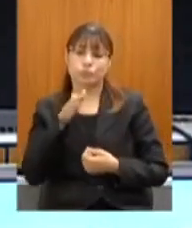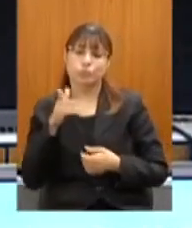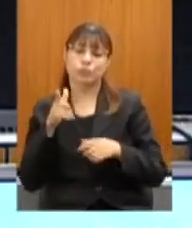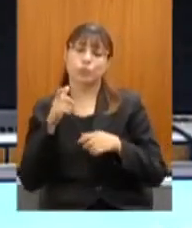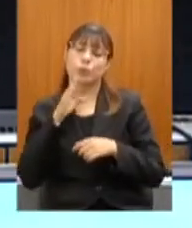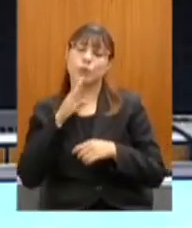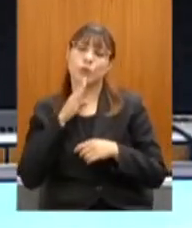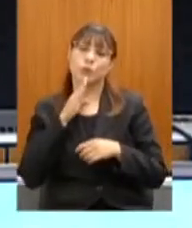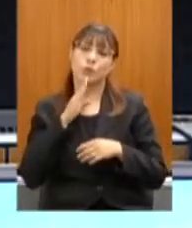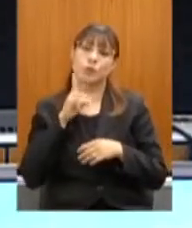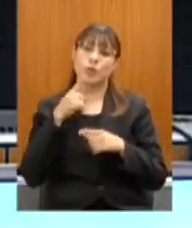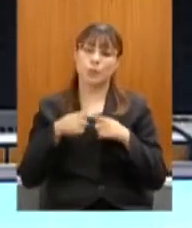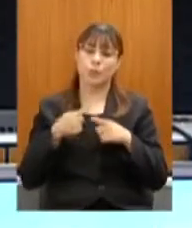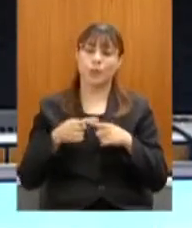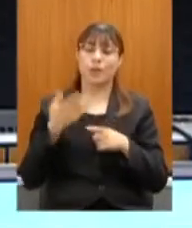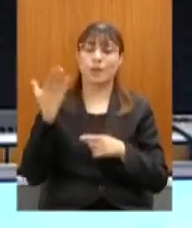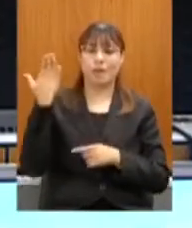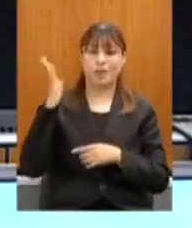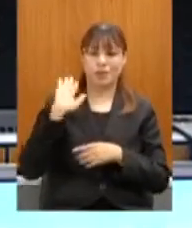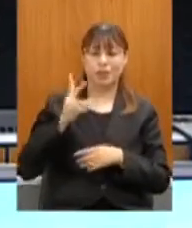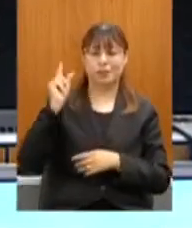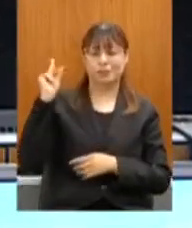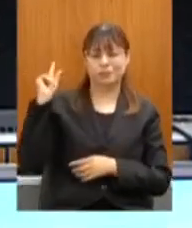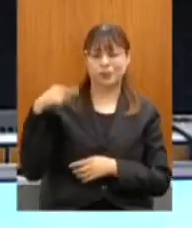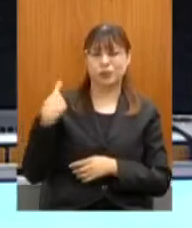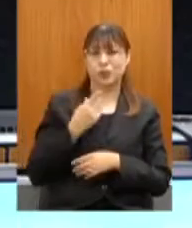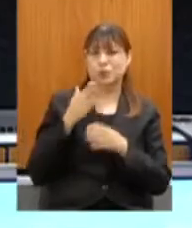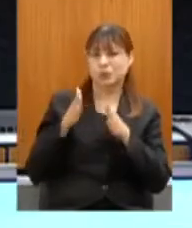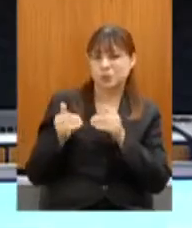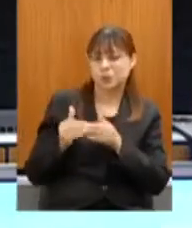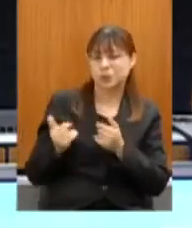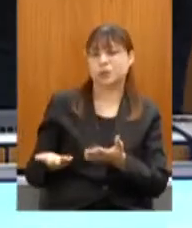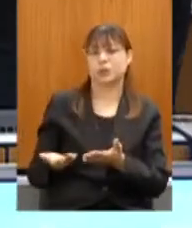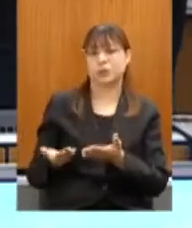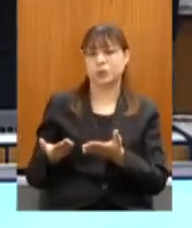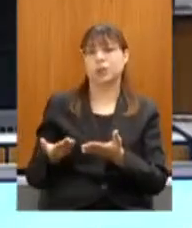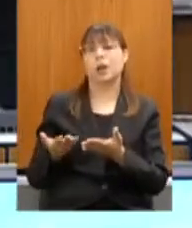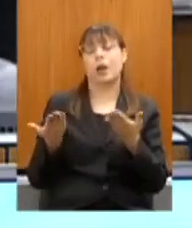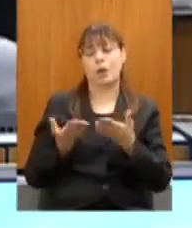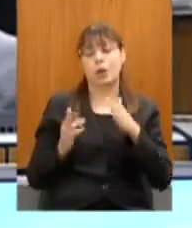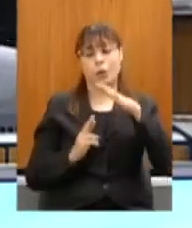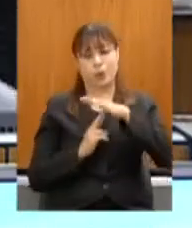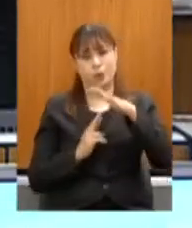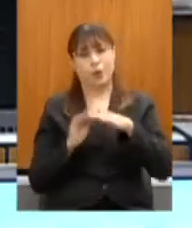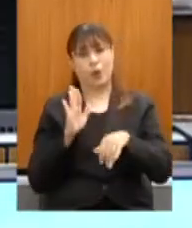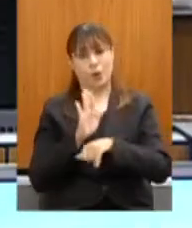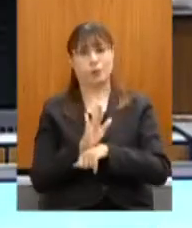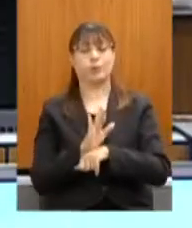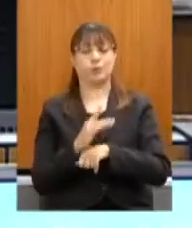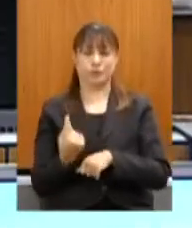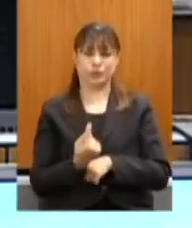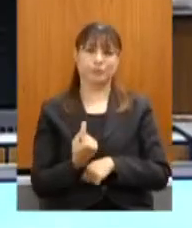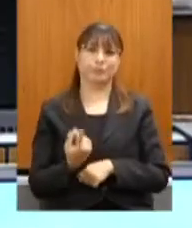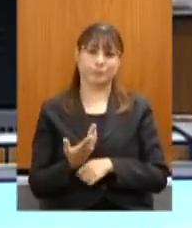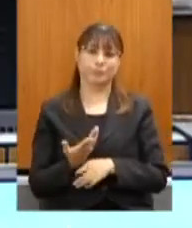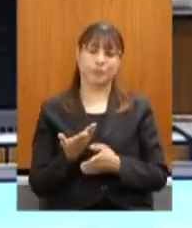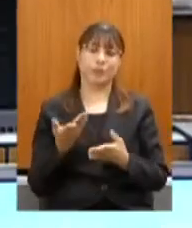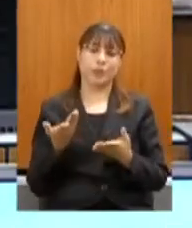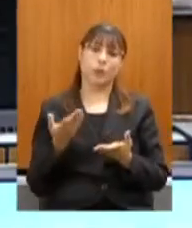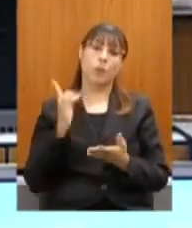antigo do trade, não tem onde que os ônibus chegam e a rodoviária está cumprindo esse papel. Minas Gerais é